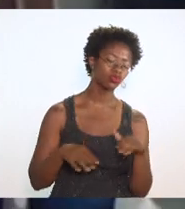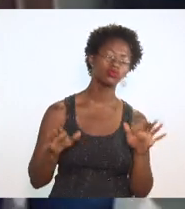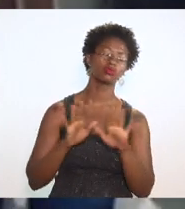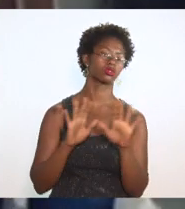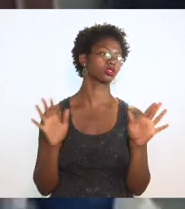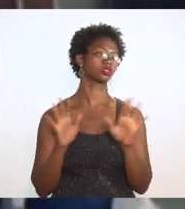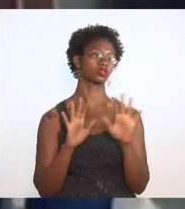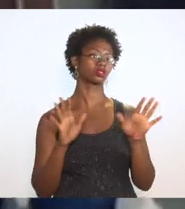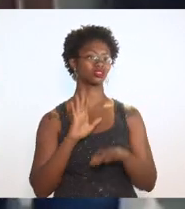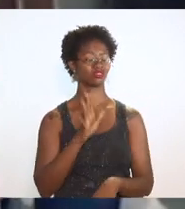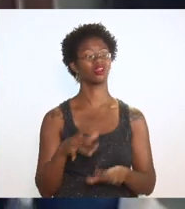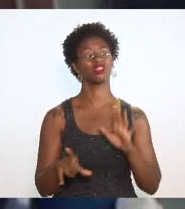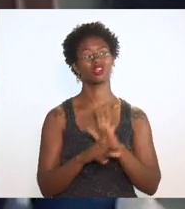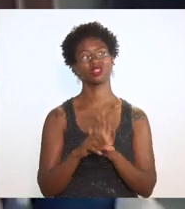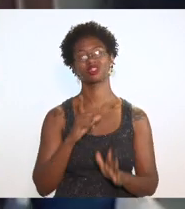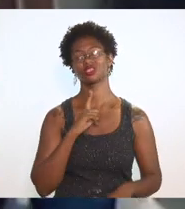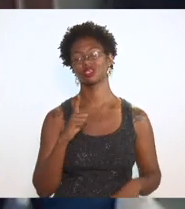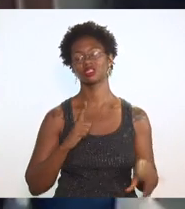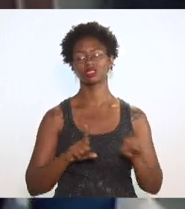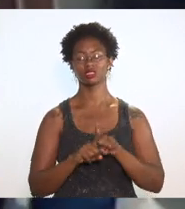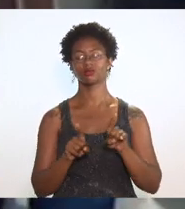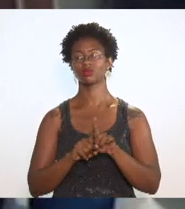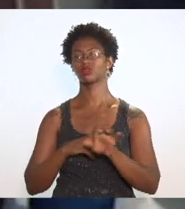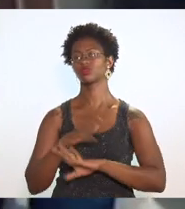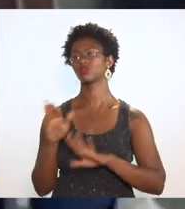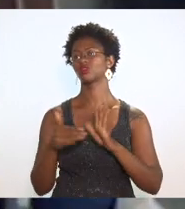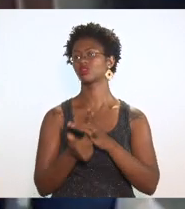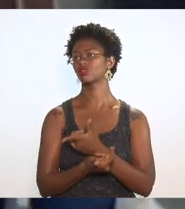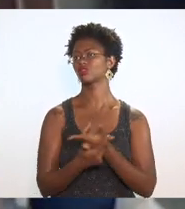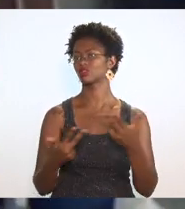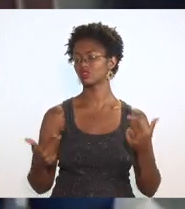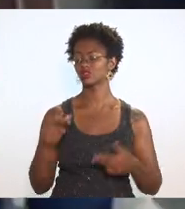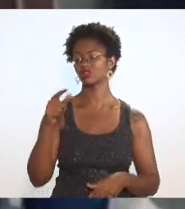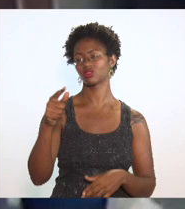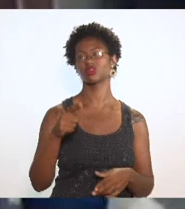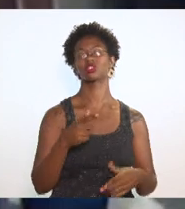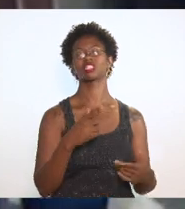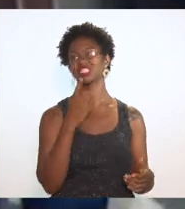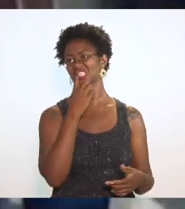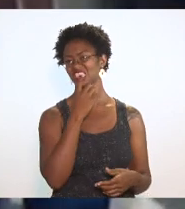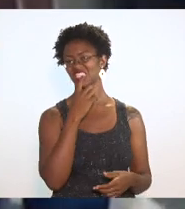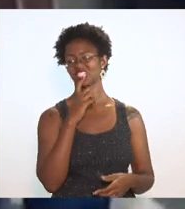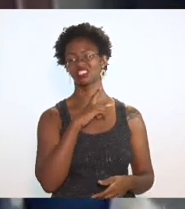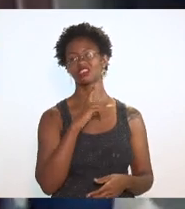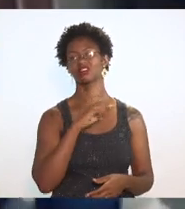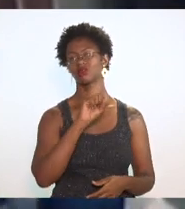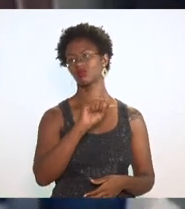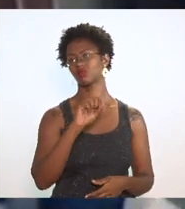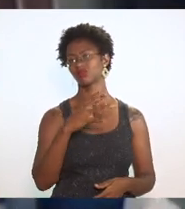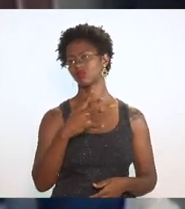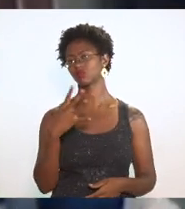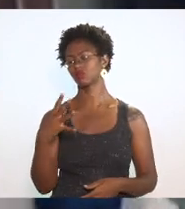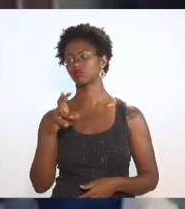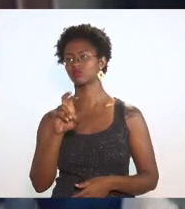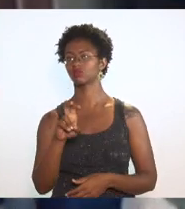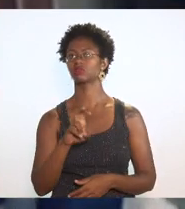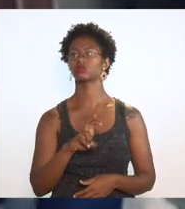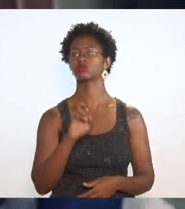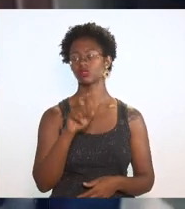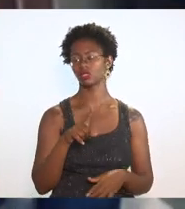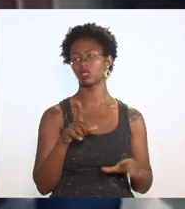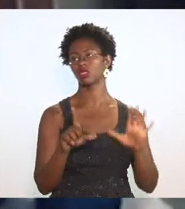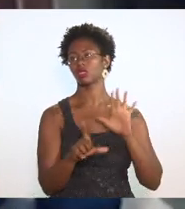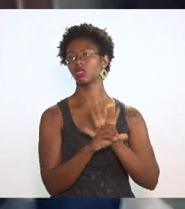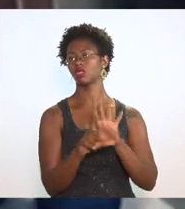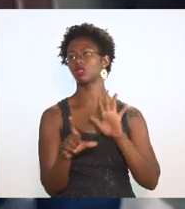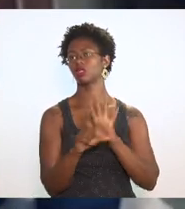porque já existe a lei e também todas aquelas questões de transparência que já está na 8.445 que é uma lei